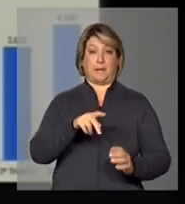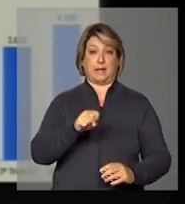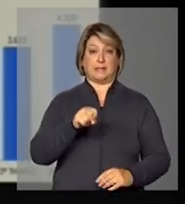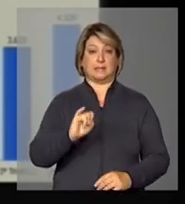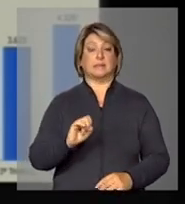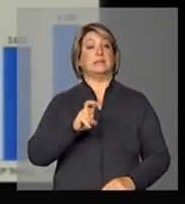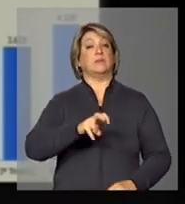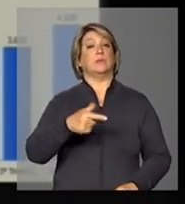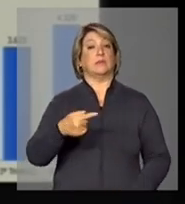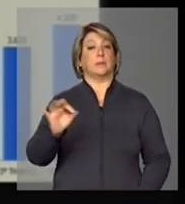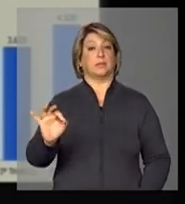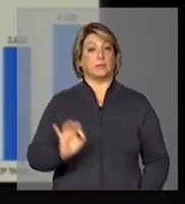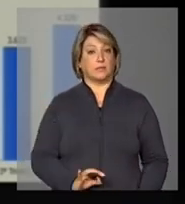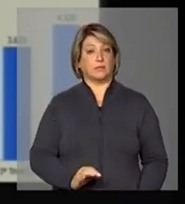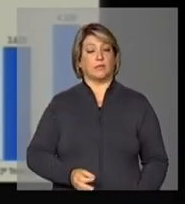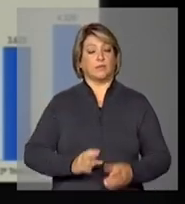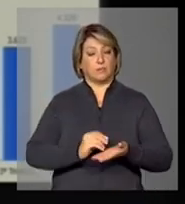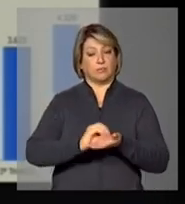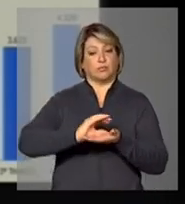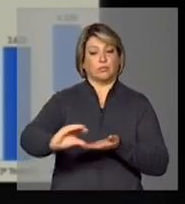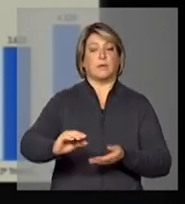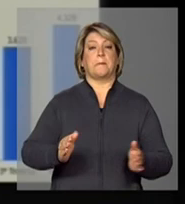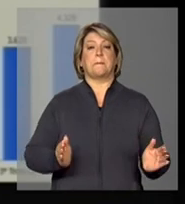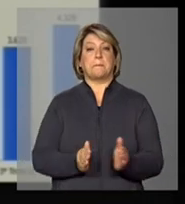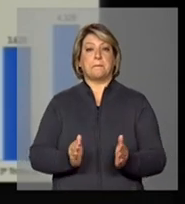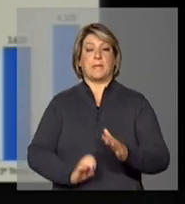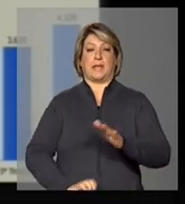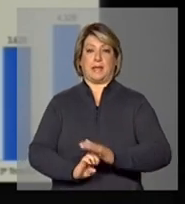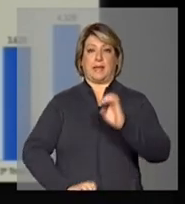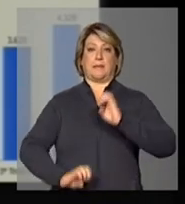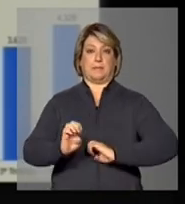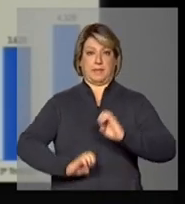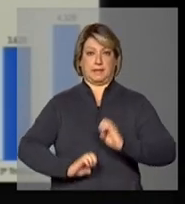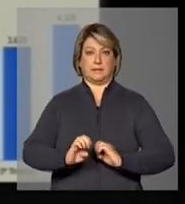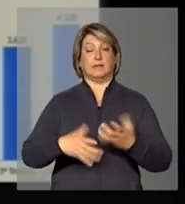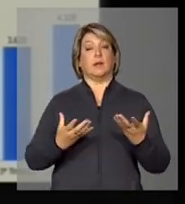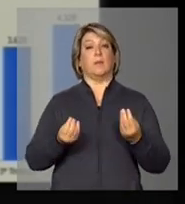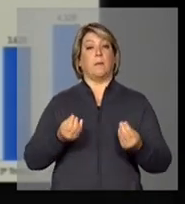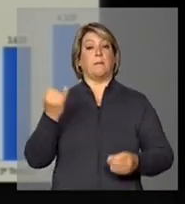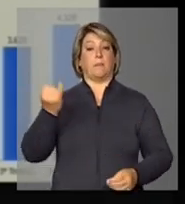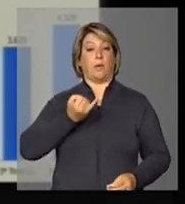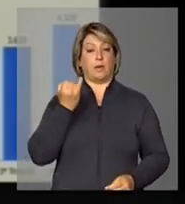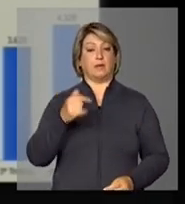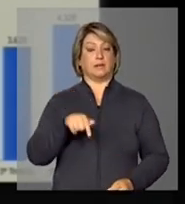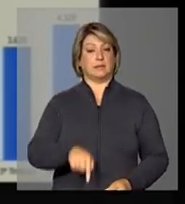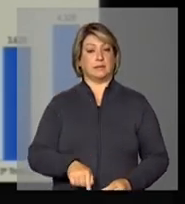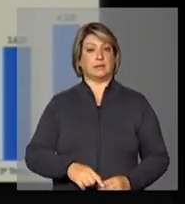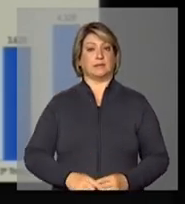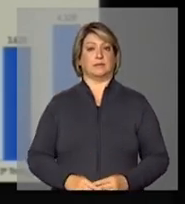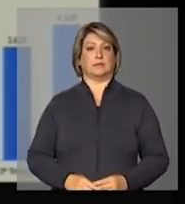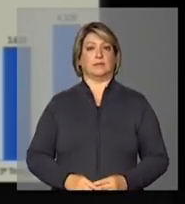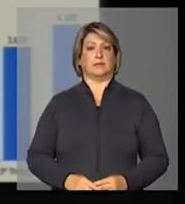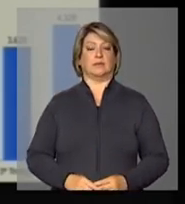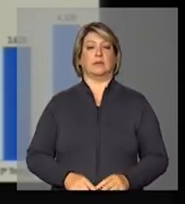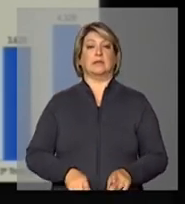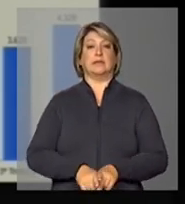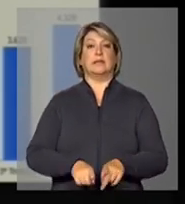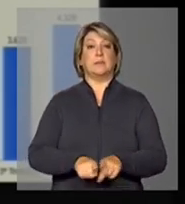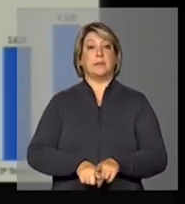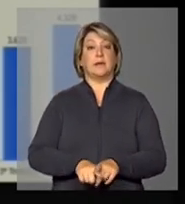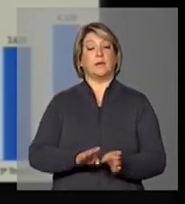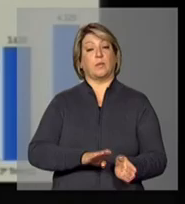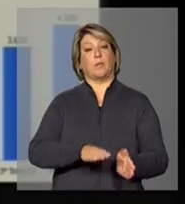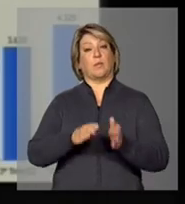% foi para pequenas empresas é muito importante isso e de outro lado